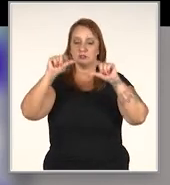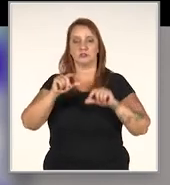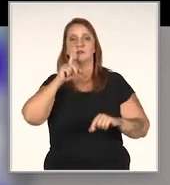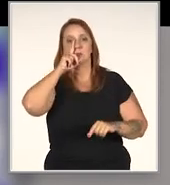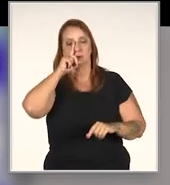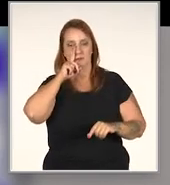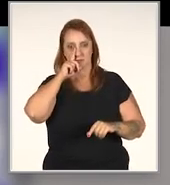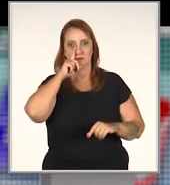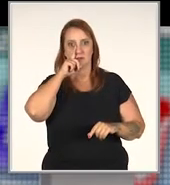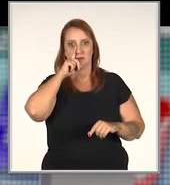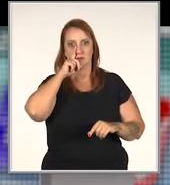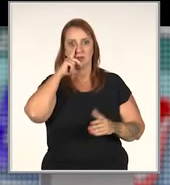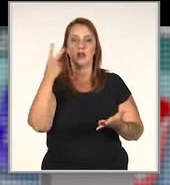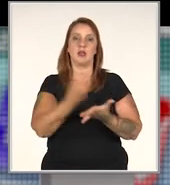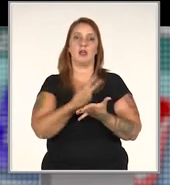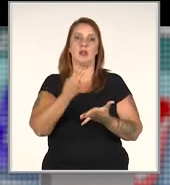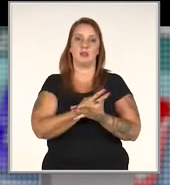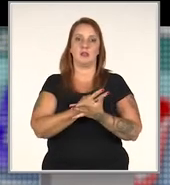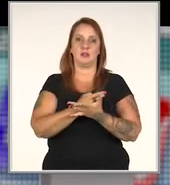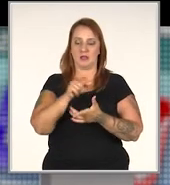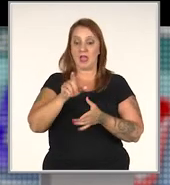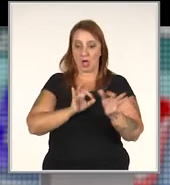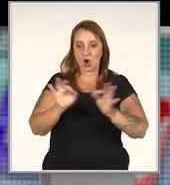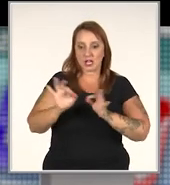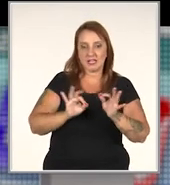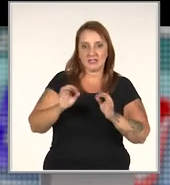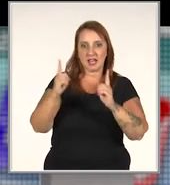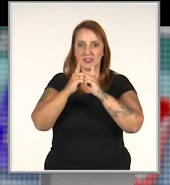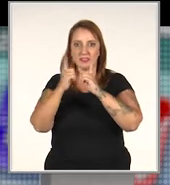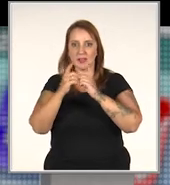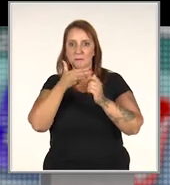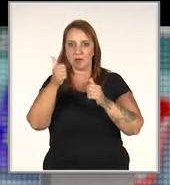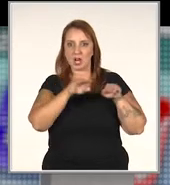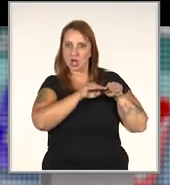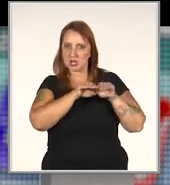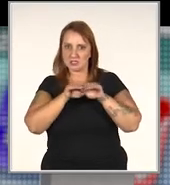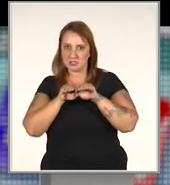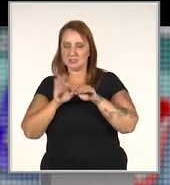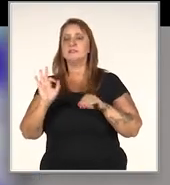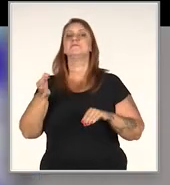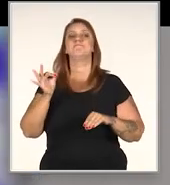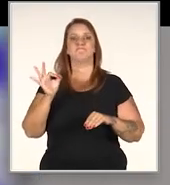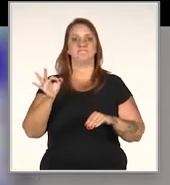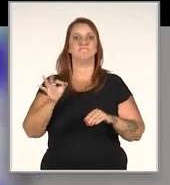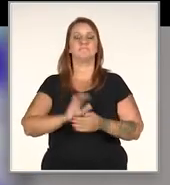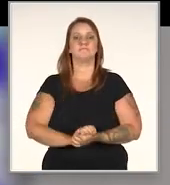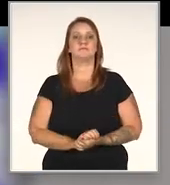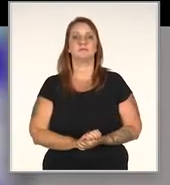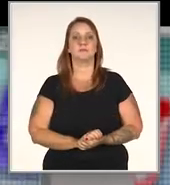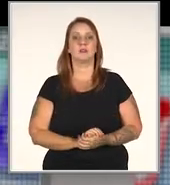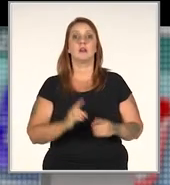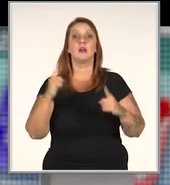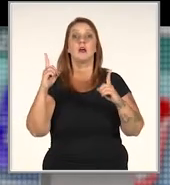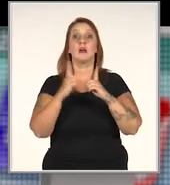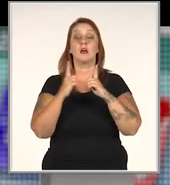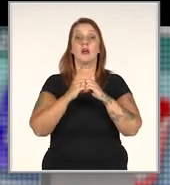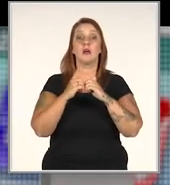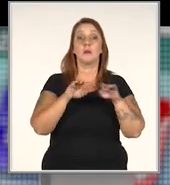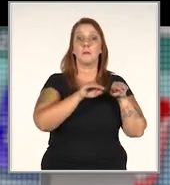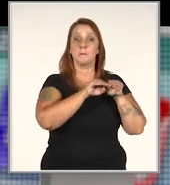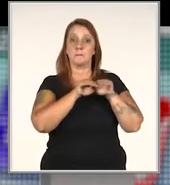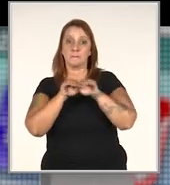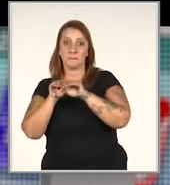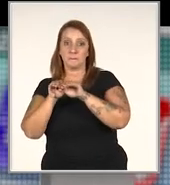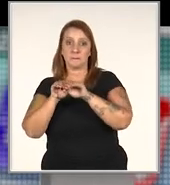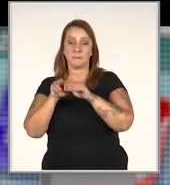a reduzir o risco de erros, né? Organiza, Deixa o atendimento mais organizado, Exatamente. O atendimento tem o mesmo